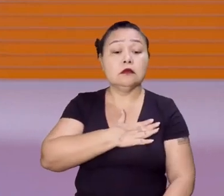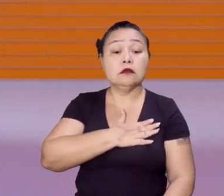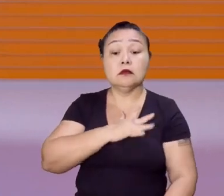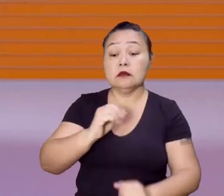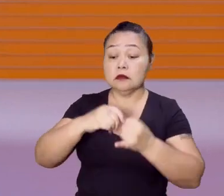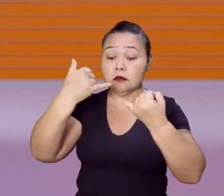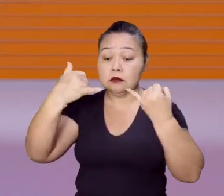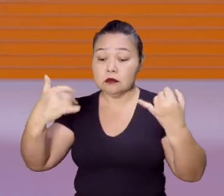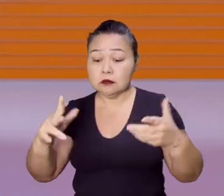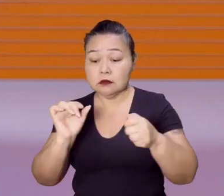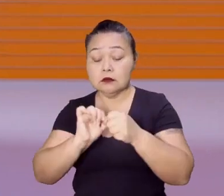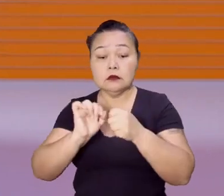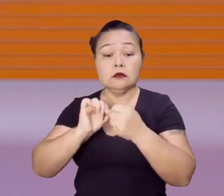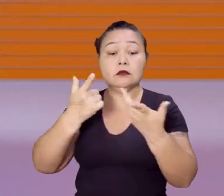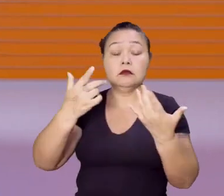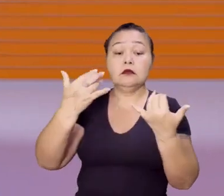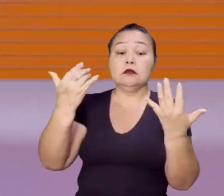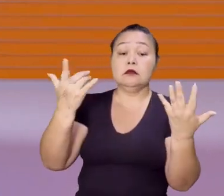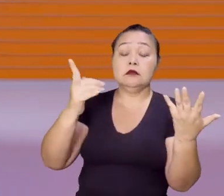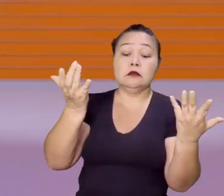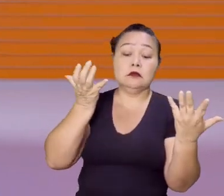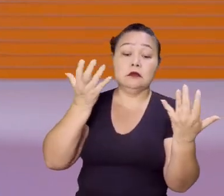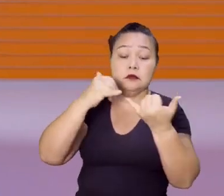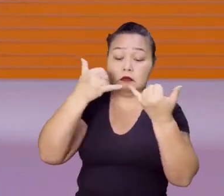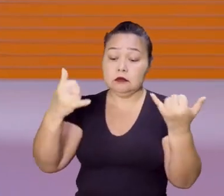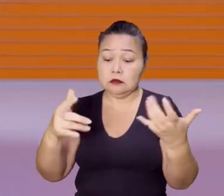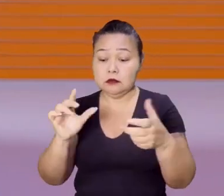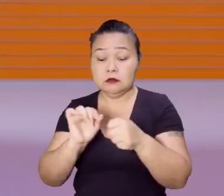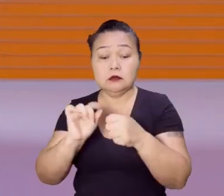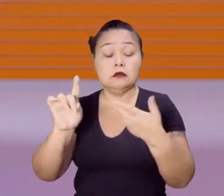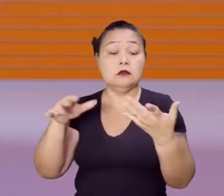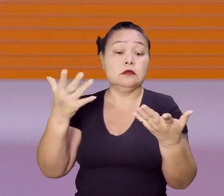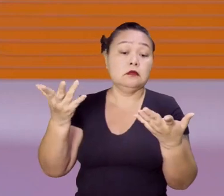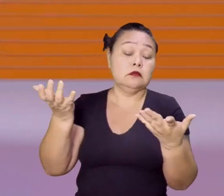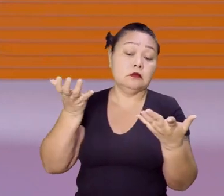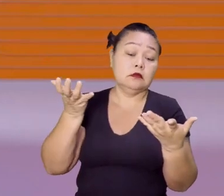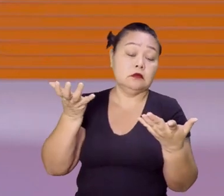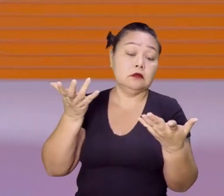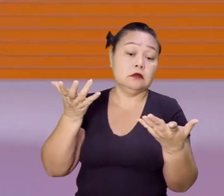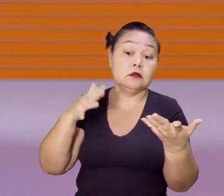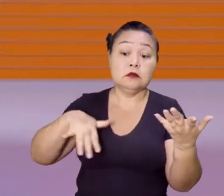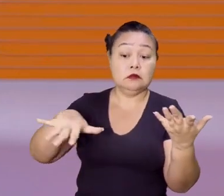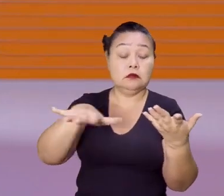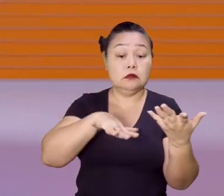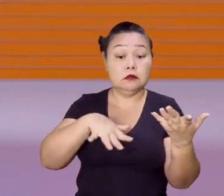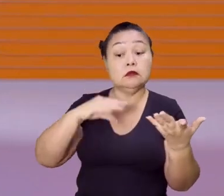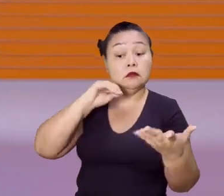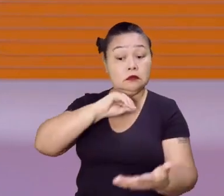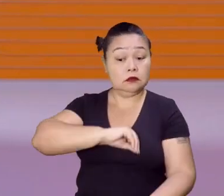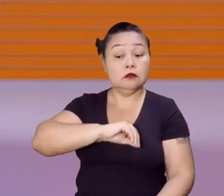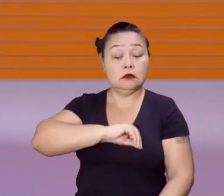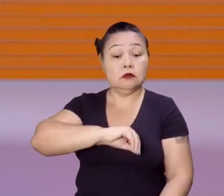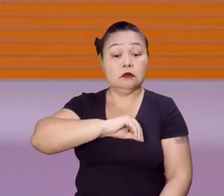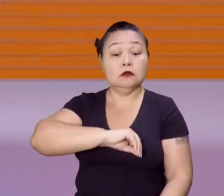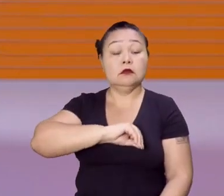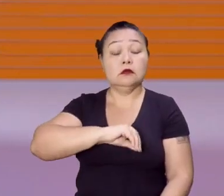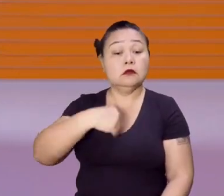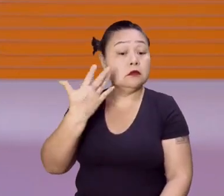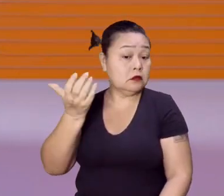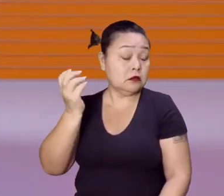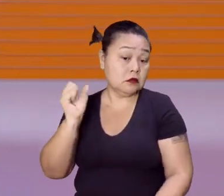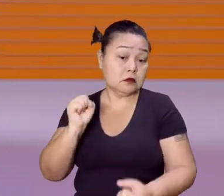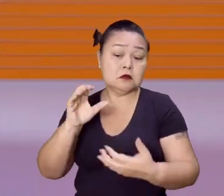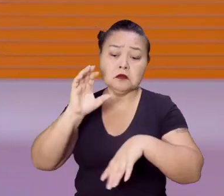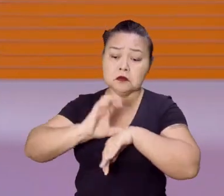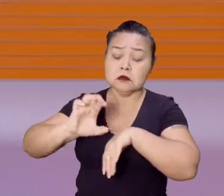eletricidade. Eu quero ser eletricista. Que é uma área muito bem remunerada, inclusive. Você